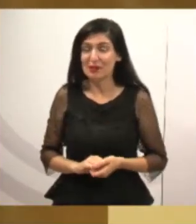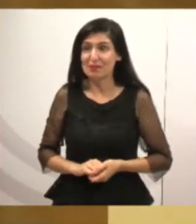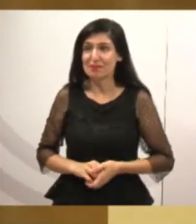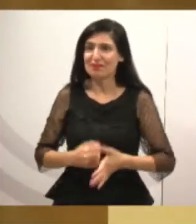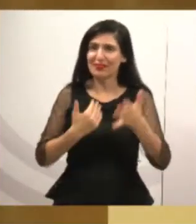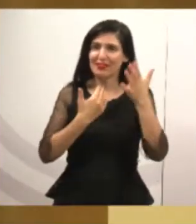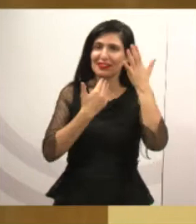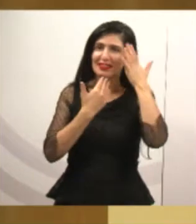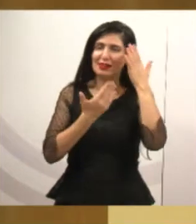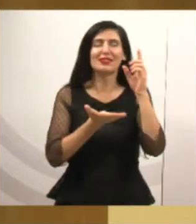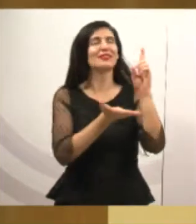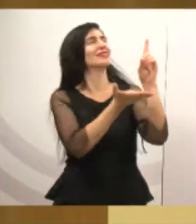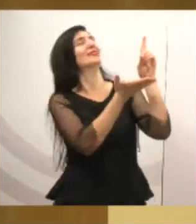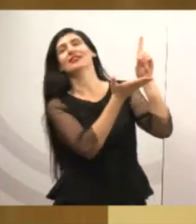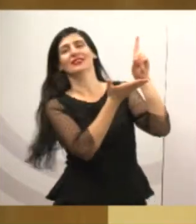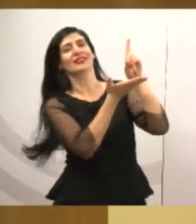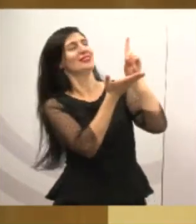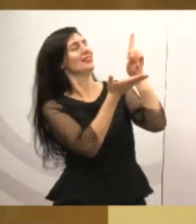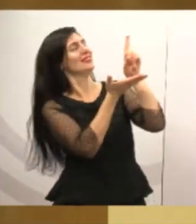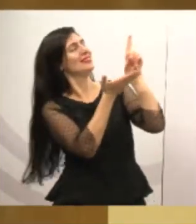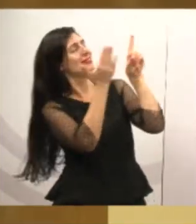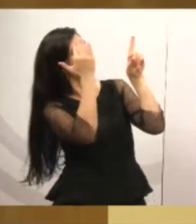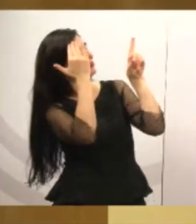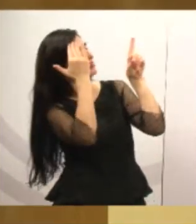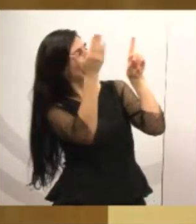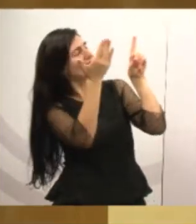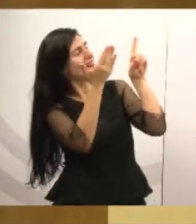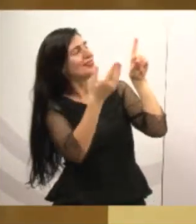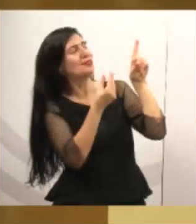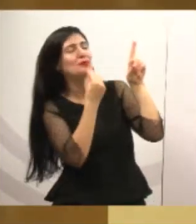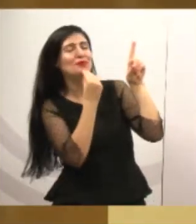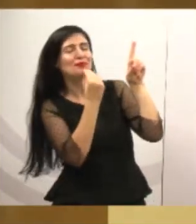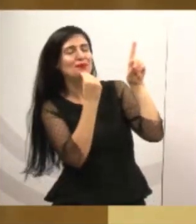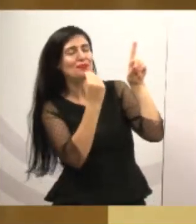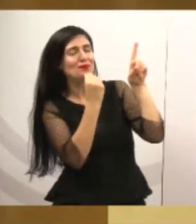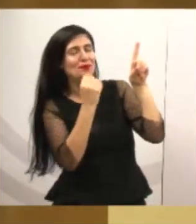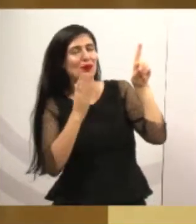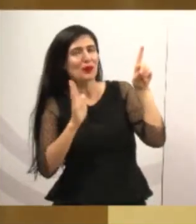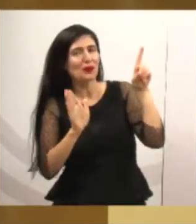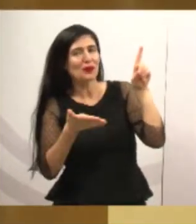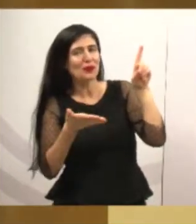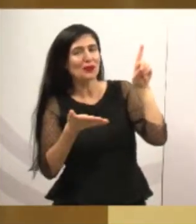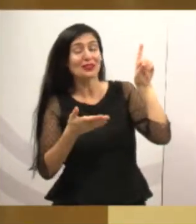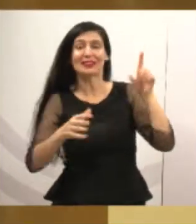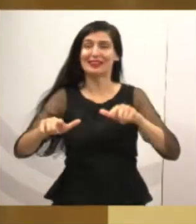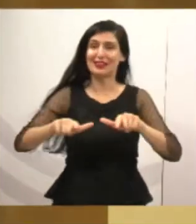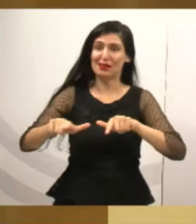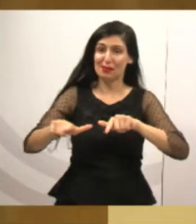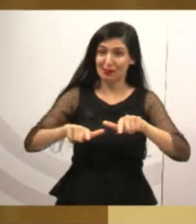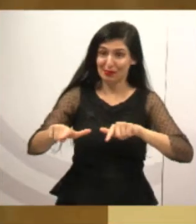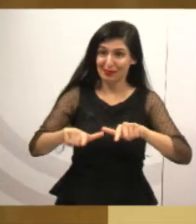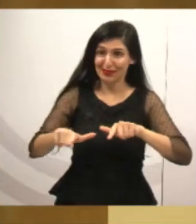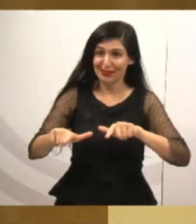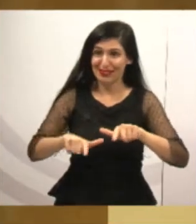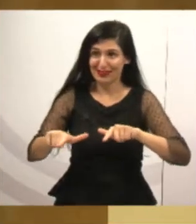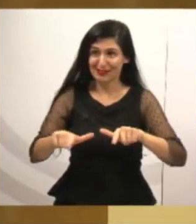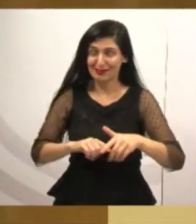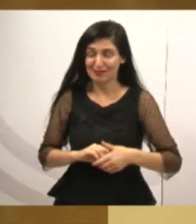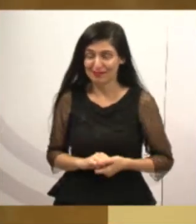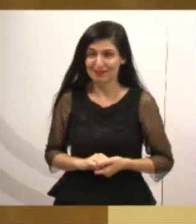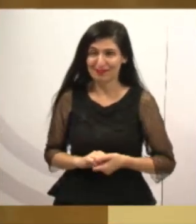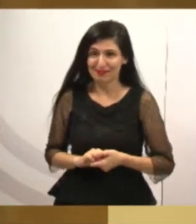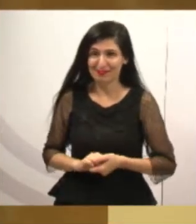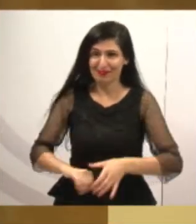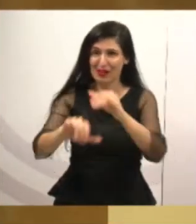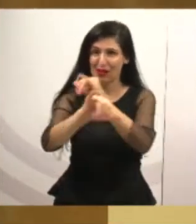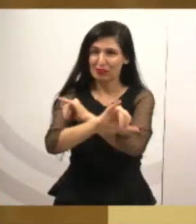Agradecemos a Deus por mais o dia de hoje, de estarmos aqui firme e forte, para estar falando em